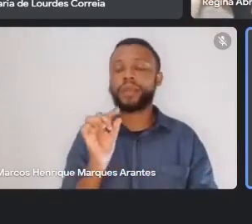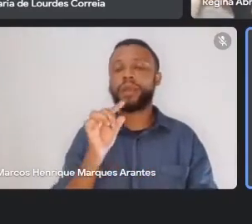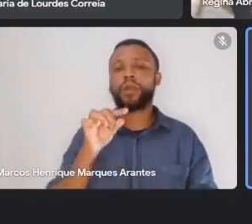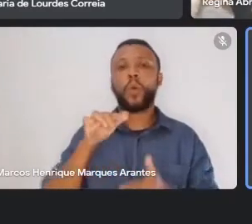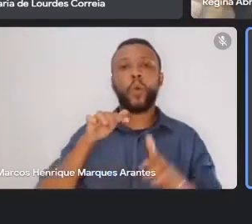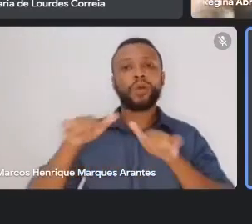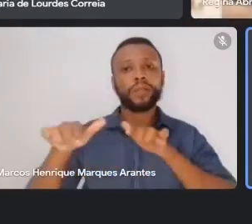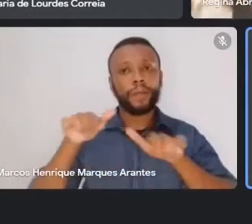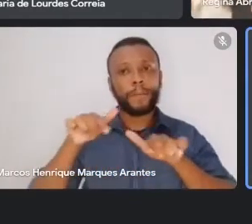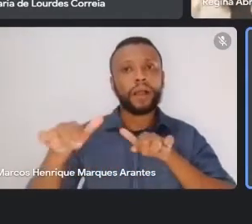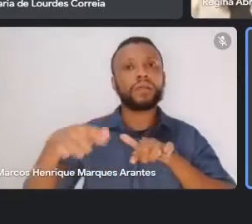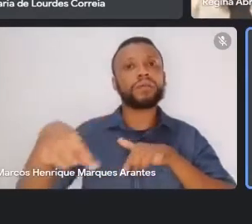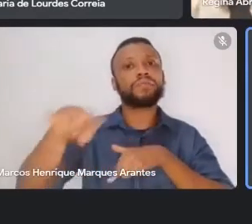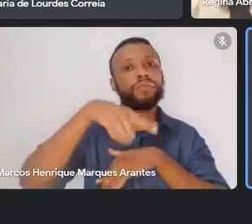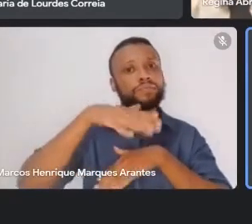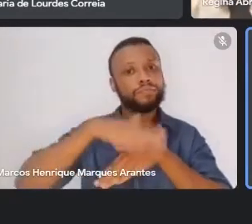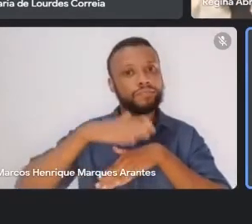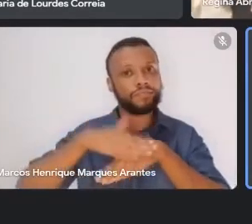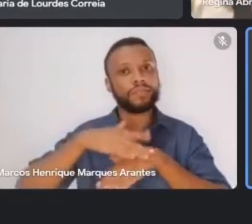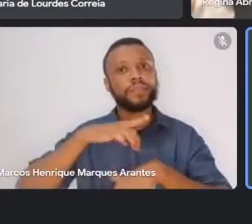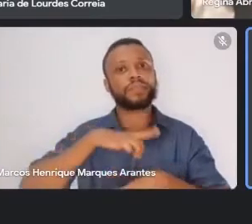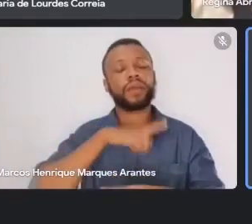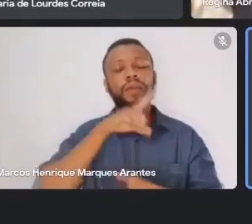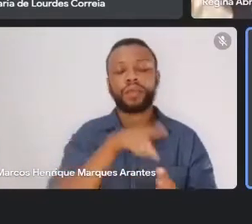vem em direção a isso.